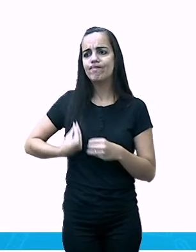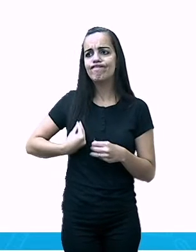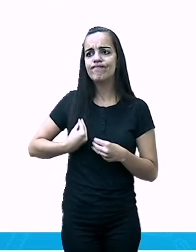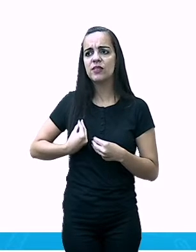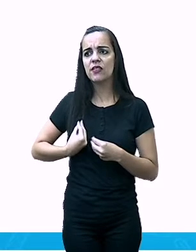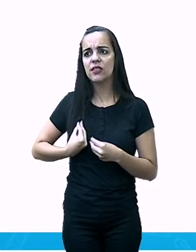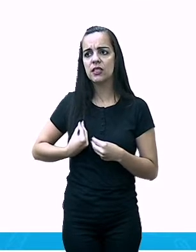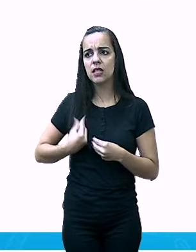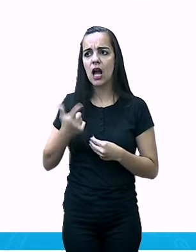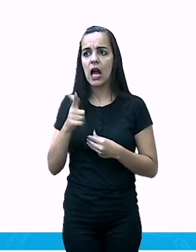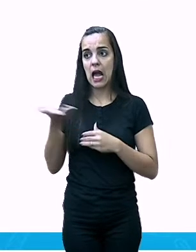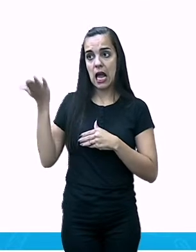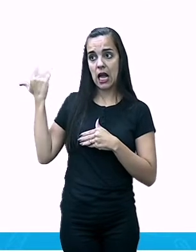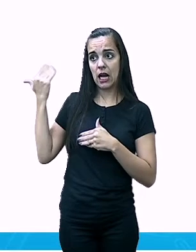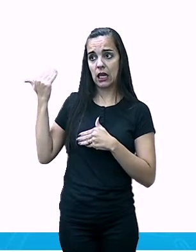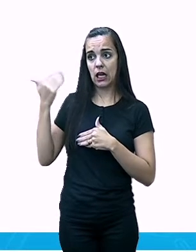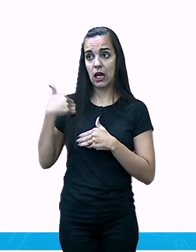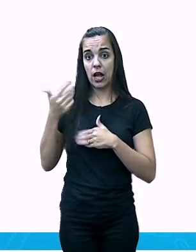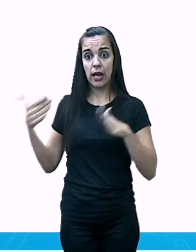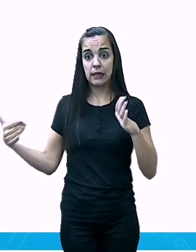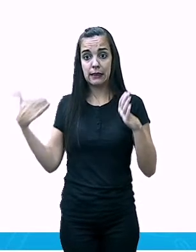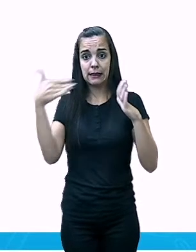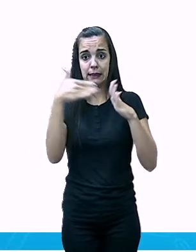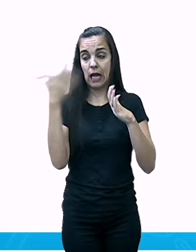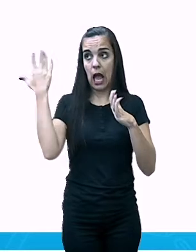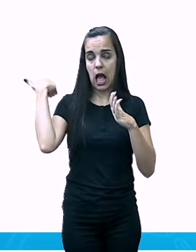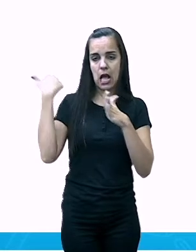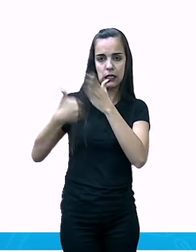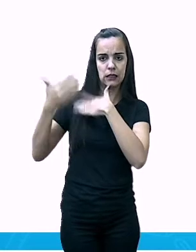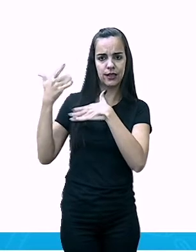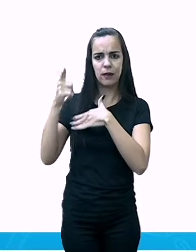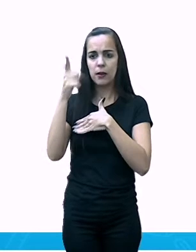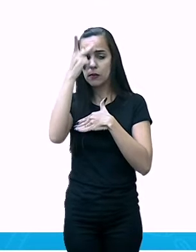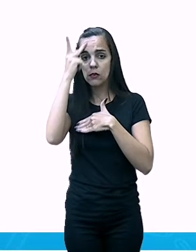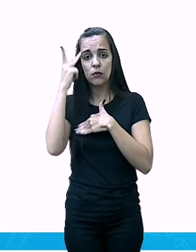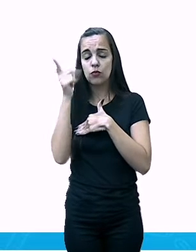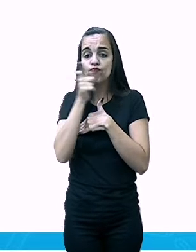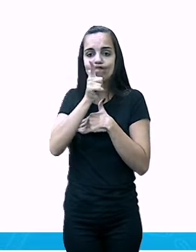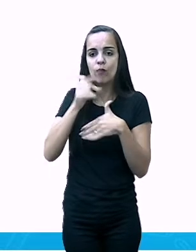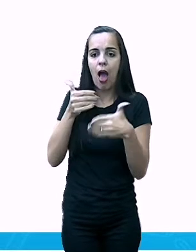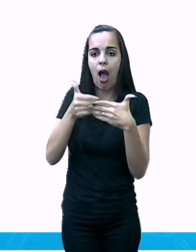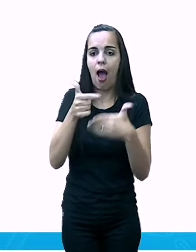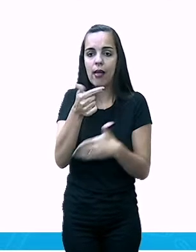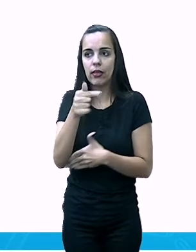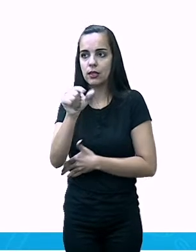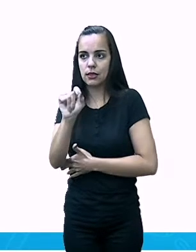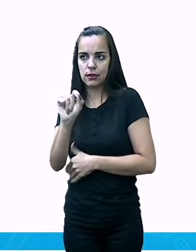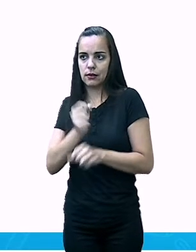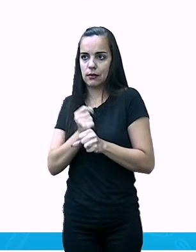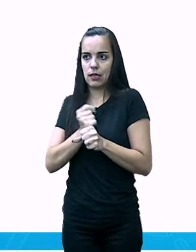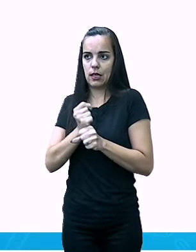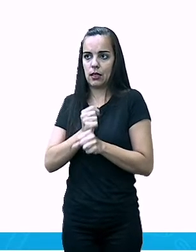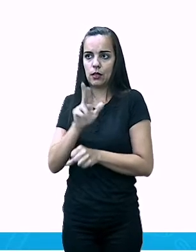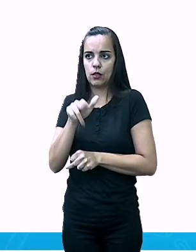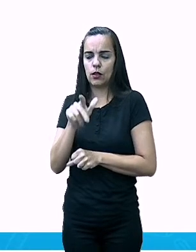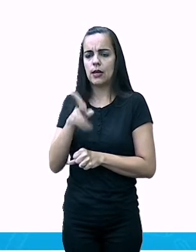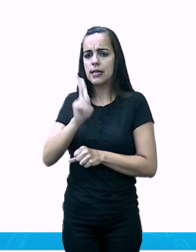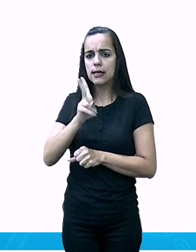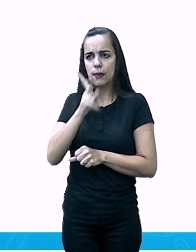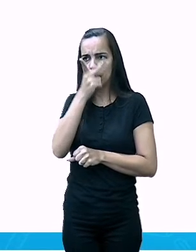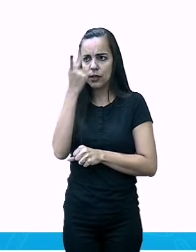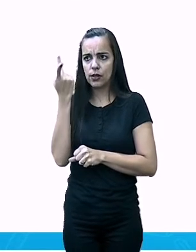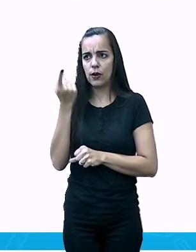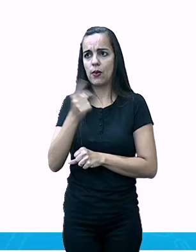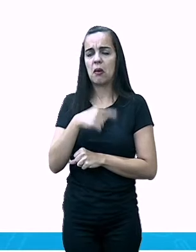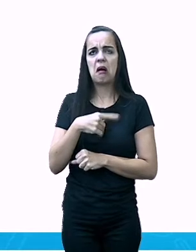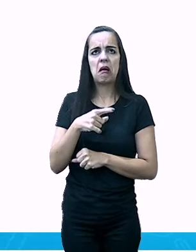chegava a 60 anos. Eliane, mas o meu pai fala que o avô dele morreu com 80. Eu